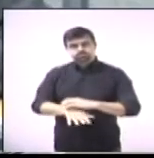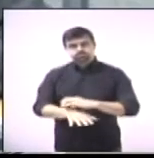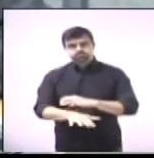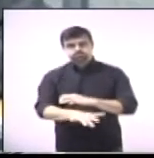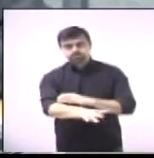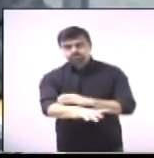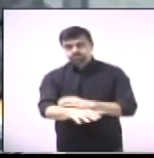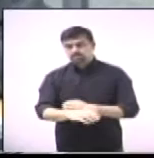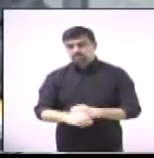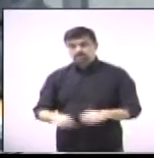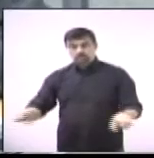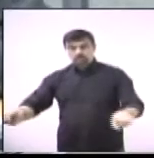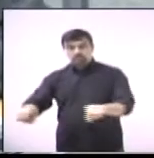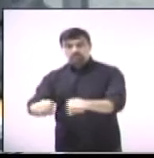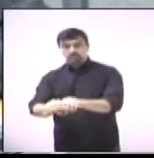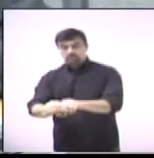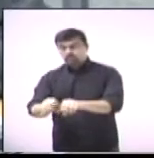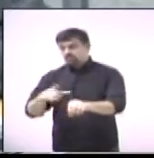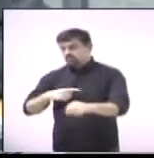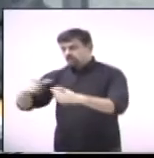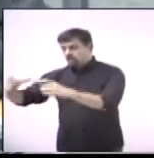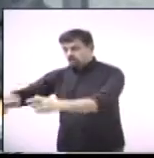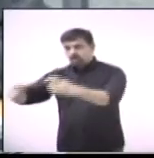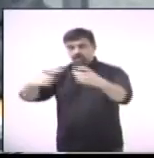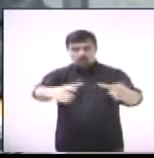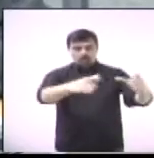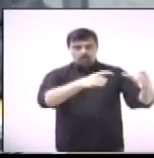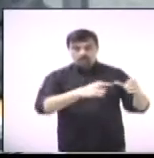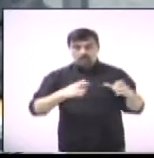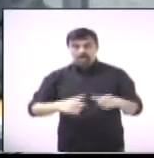interligar o esgoto no bairro do Parque da Represa.